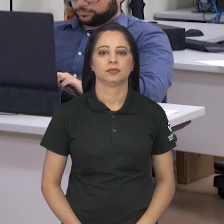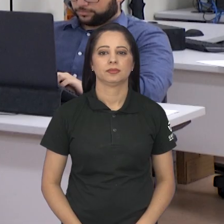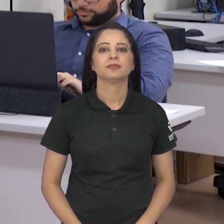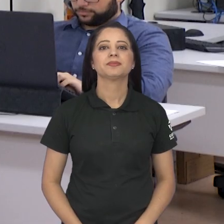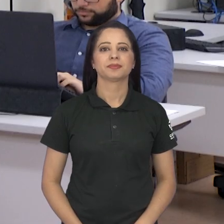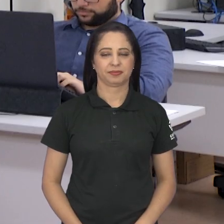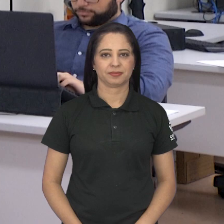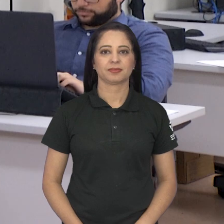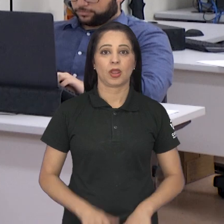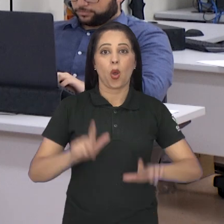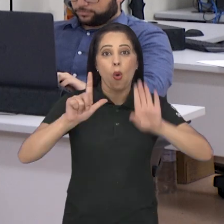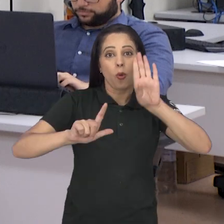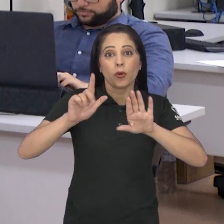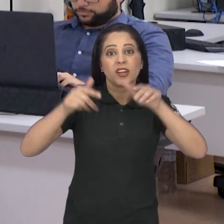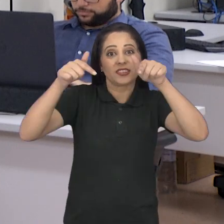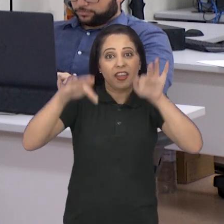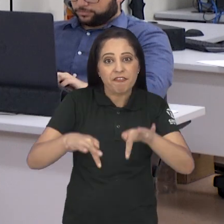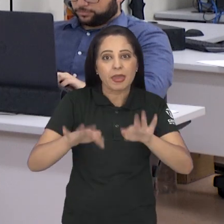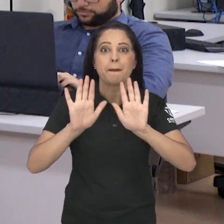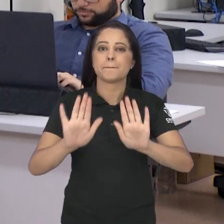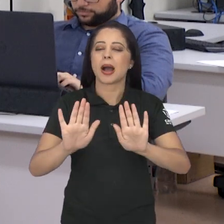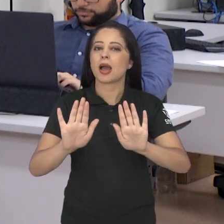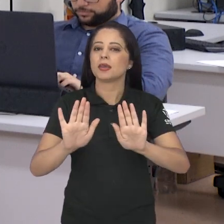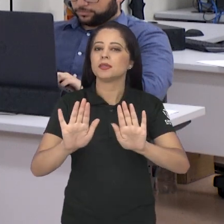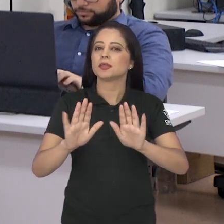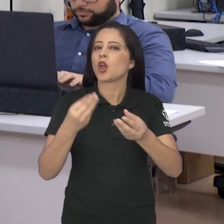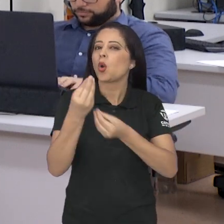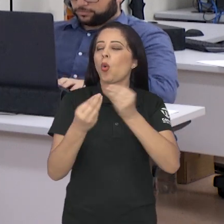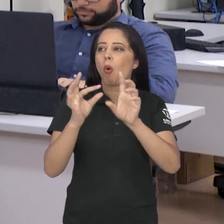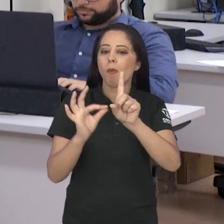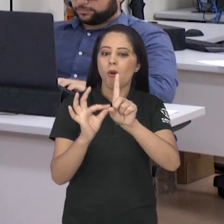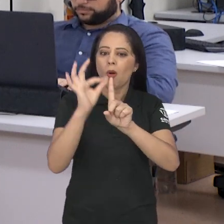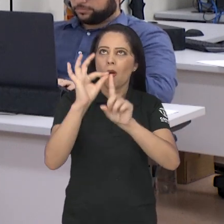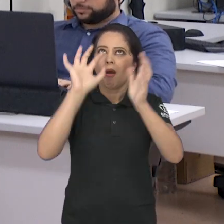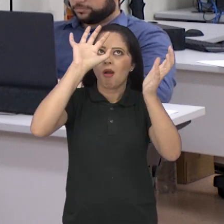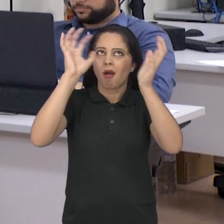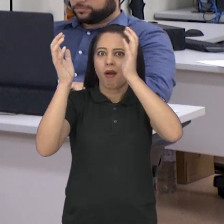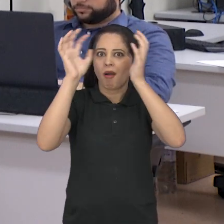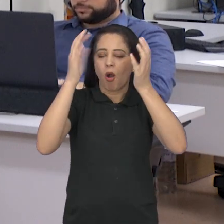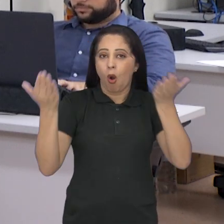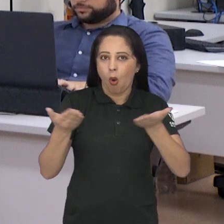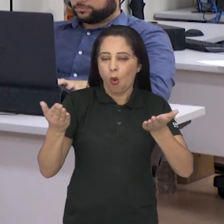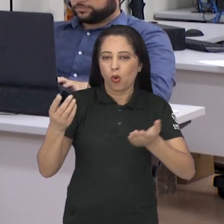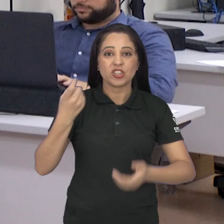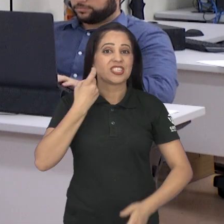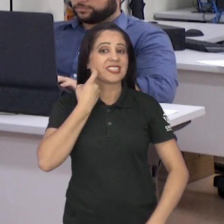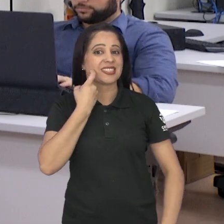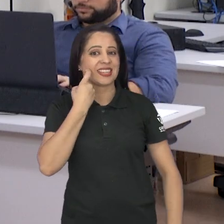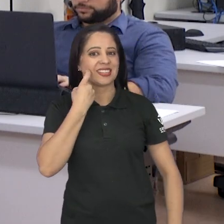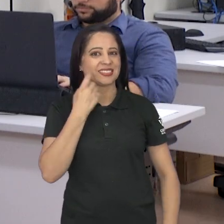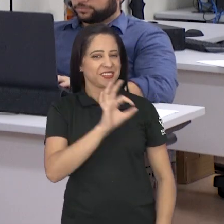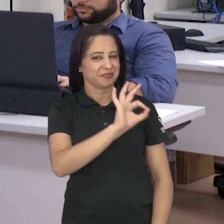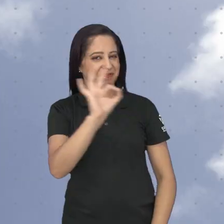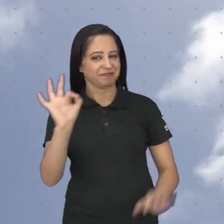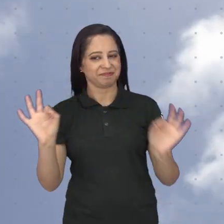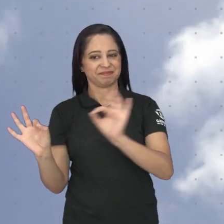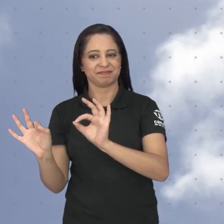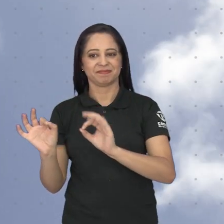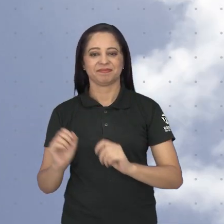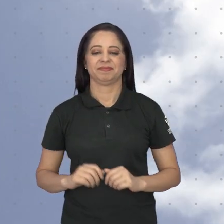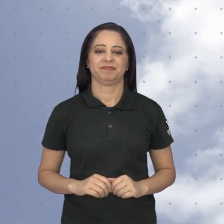E antes da gente encerrar o jornal, tem as informações da previsão do tempo para hoje e também para esta sexta-feira. Dá só uma olhada.